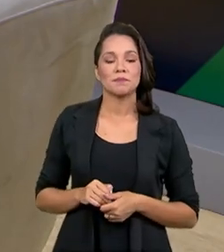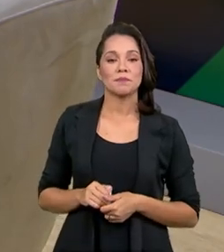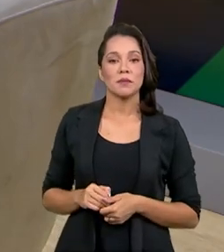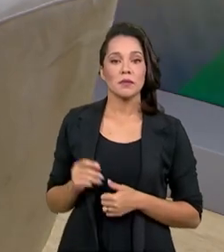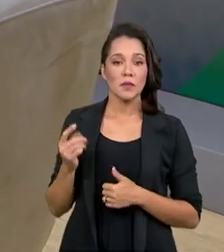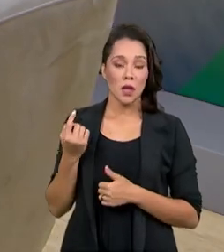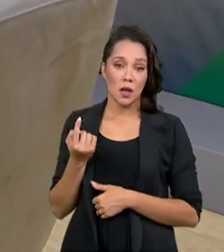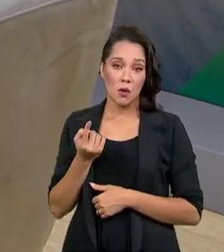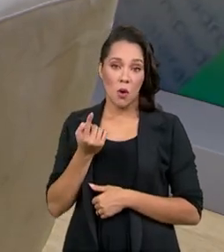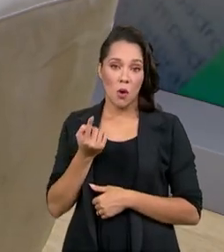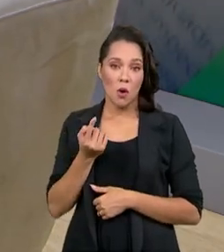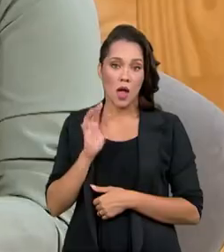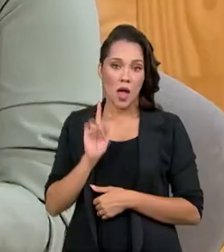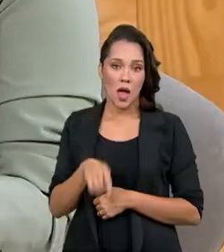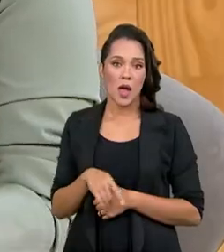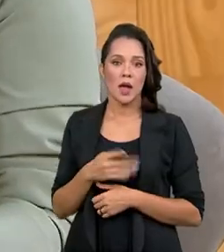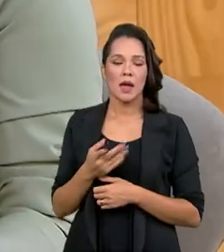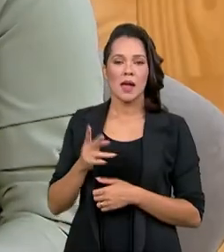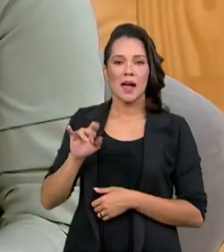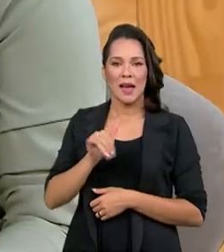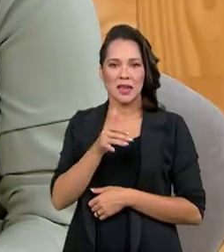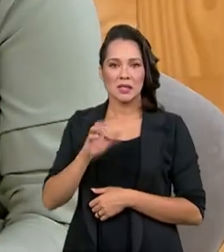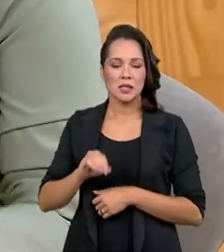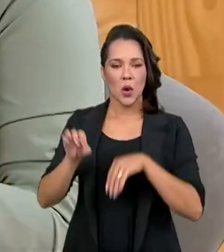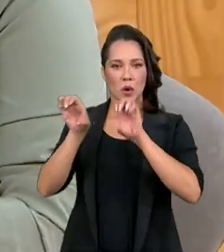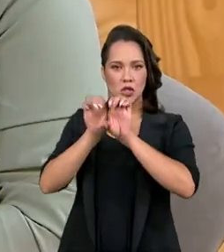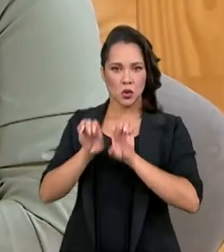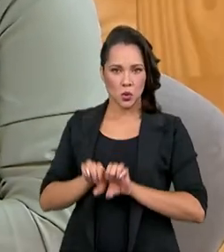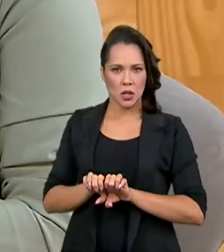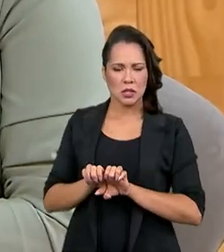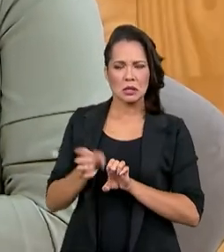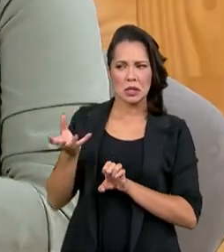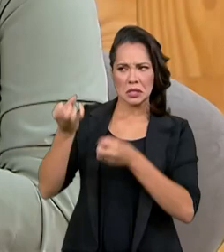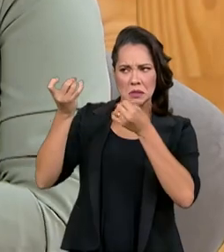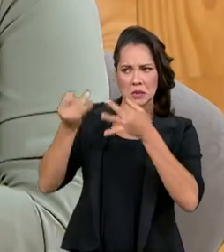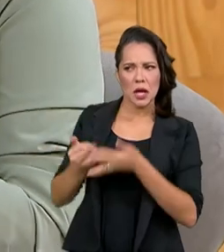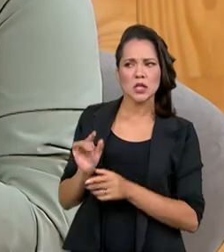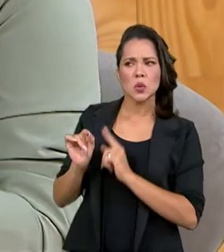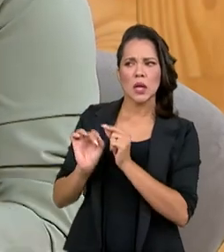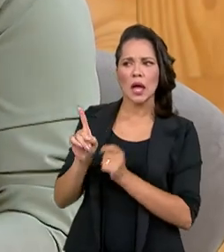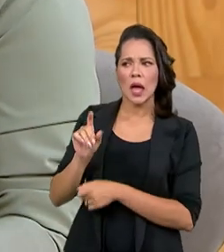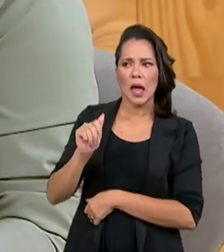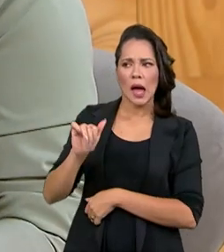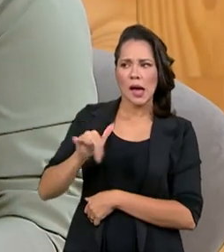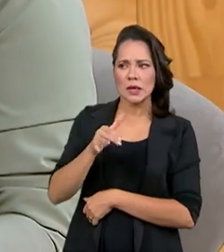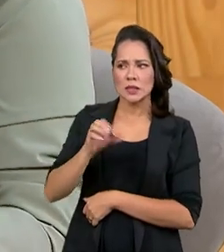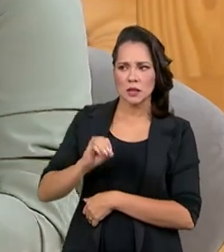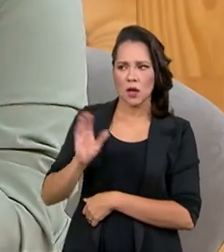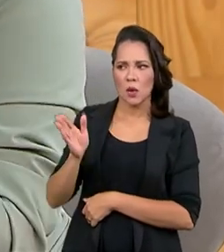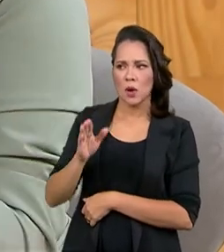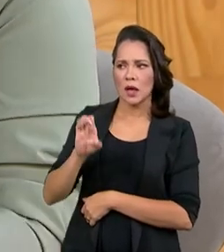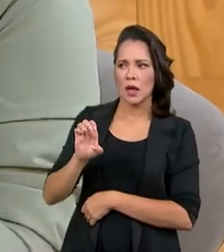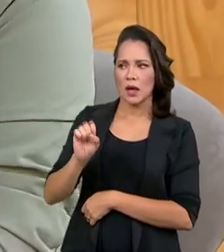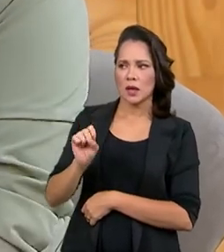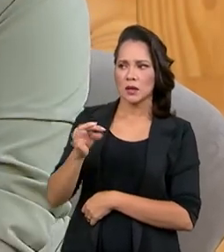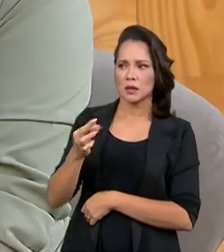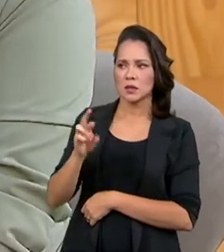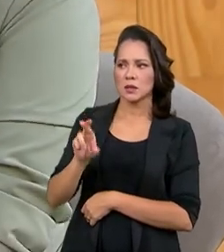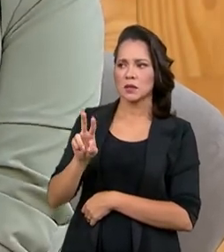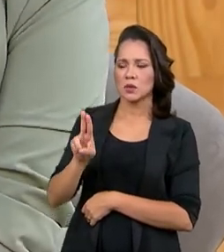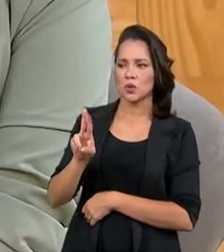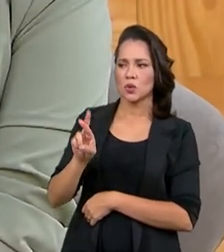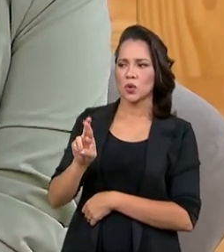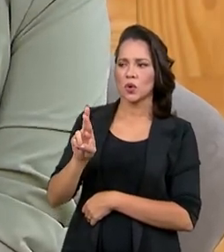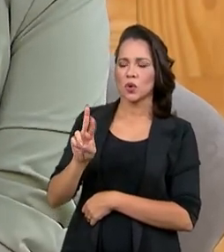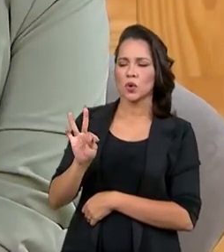Um dos exemplos são as tais ações estruturantes, queria que a senhora falasse um pouquinho o que elas são e quais são os resultados